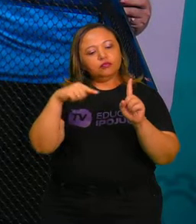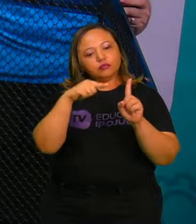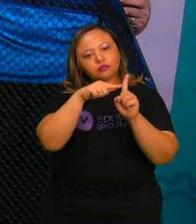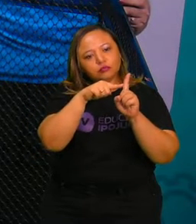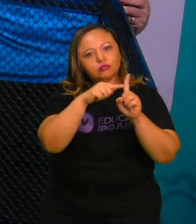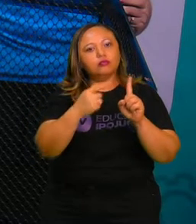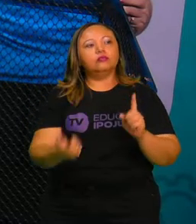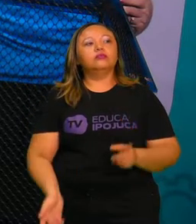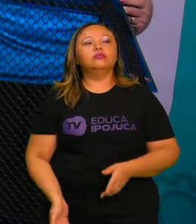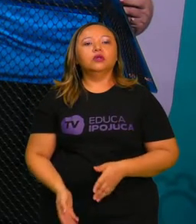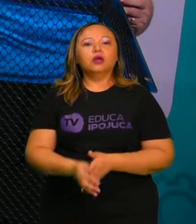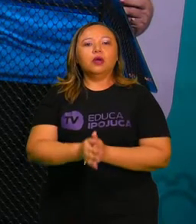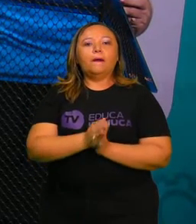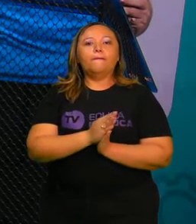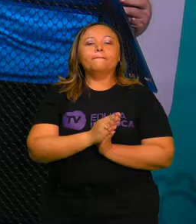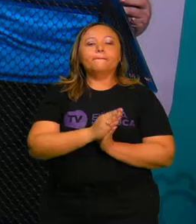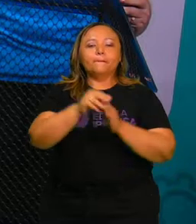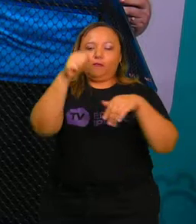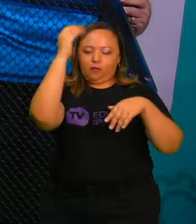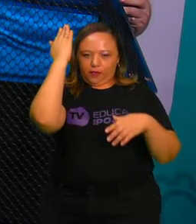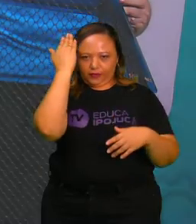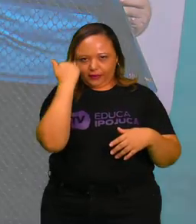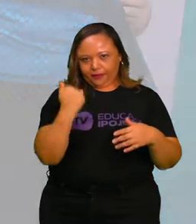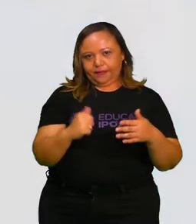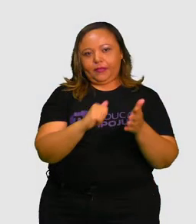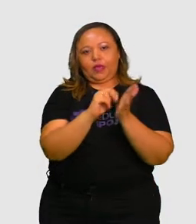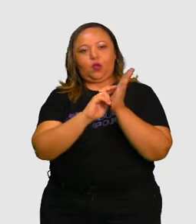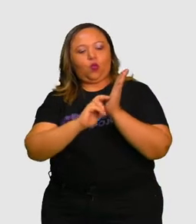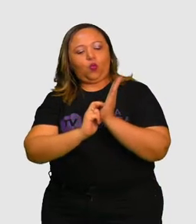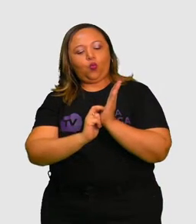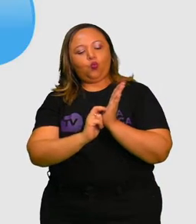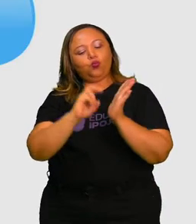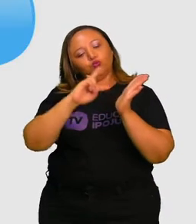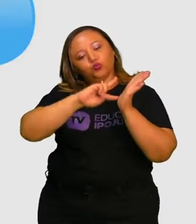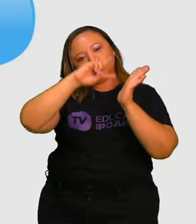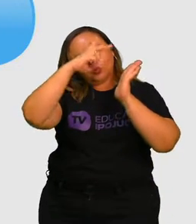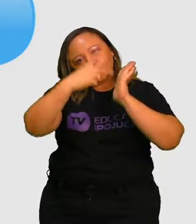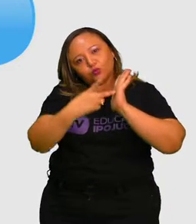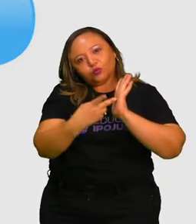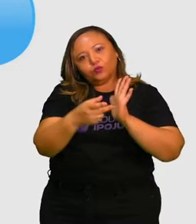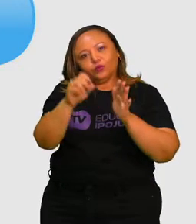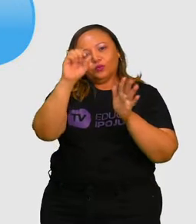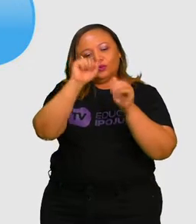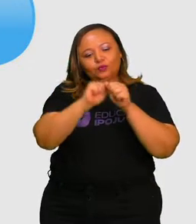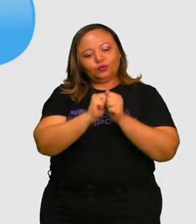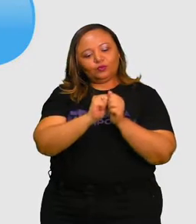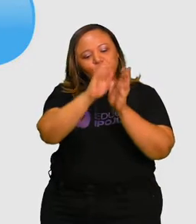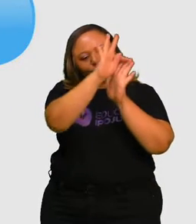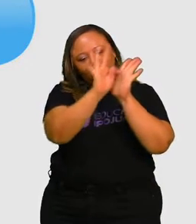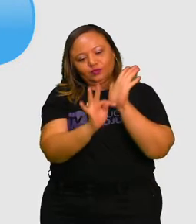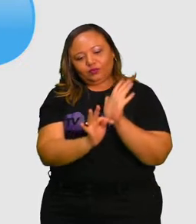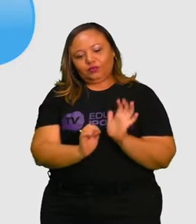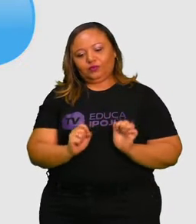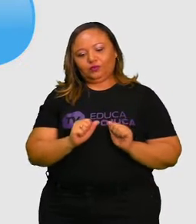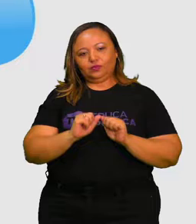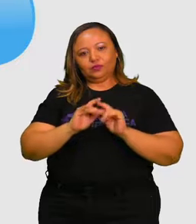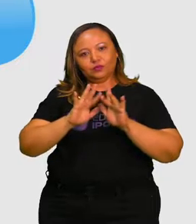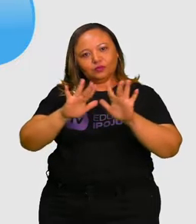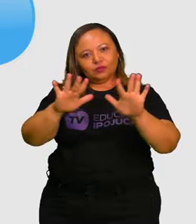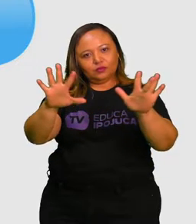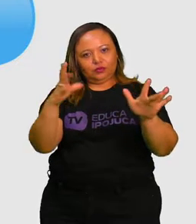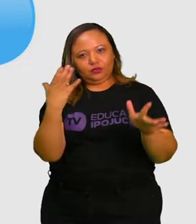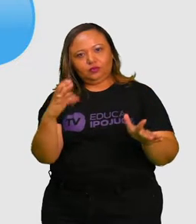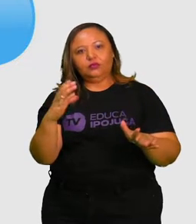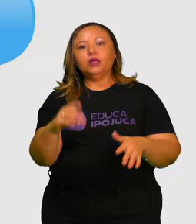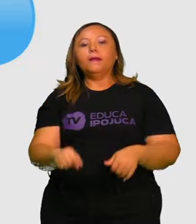Vamos conhecer o contexto de produção desse texto? Vim comigo. Mas vamos, primeiro, eu quero saber de